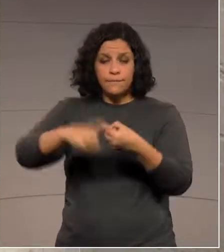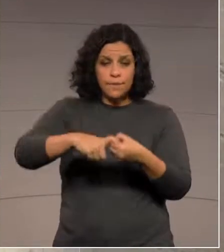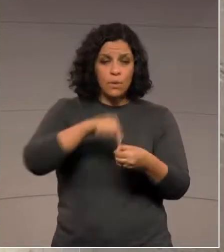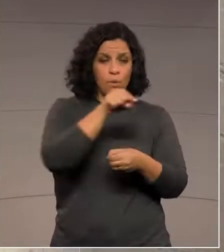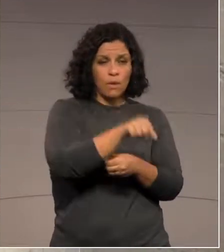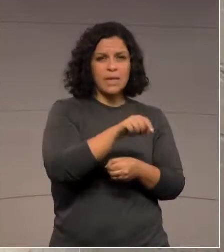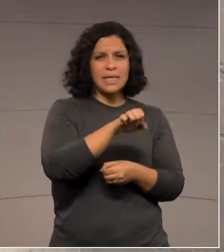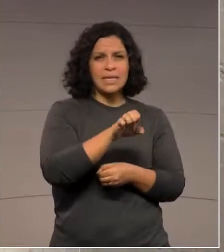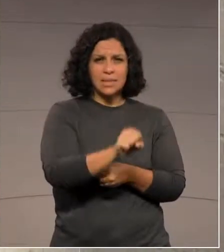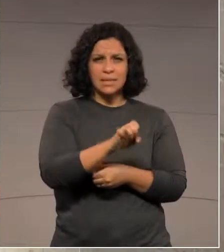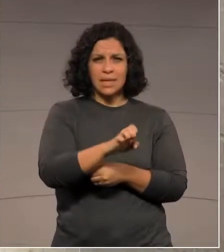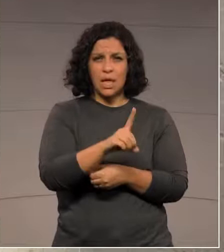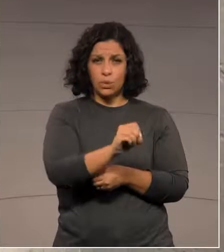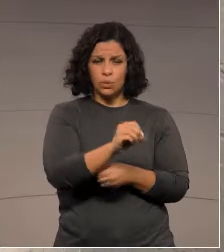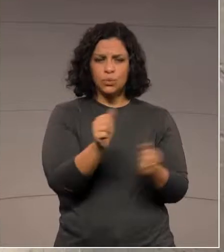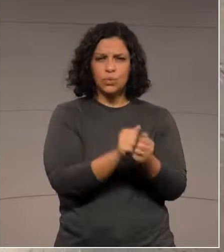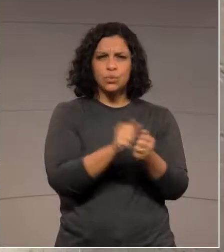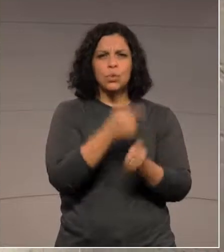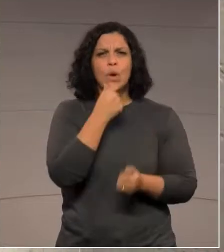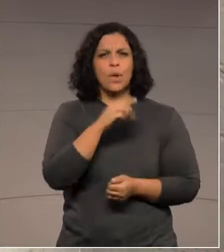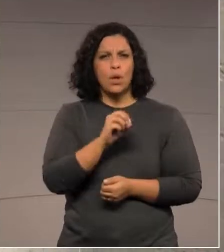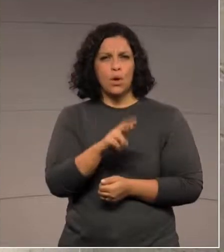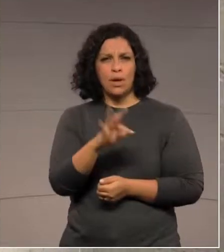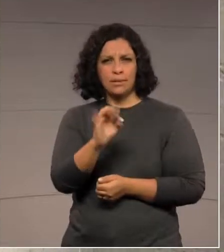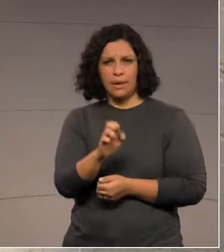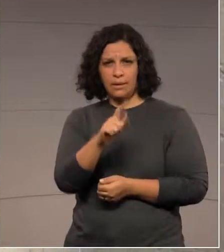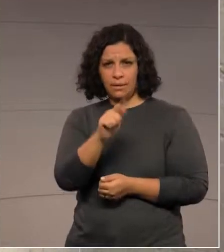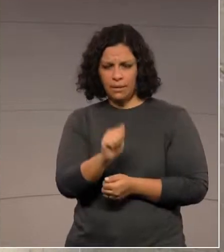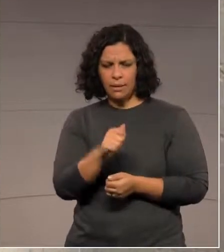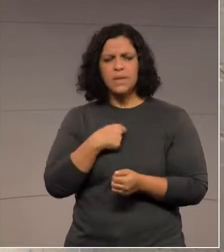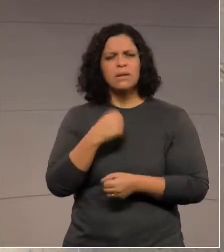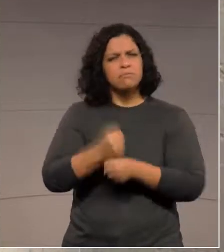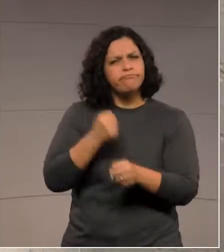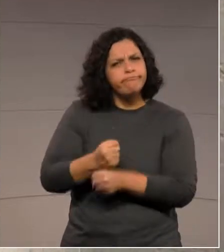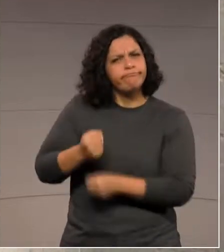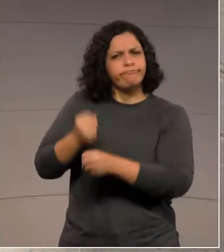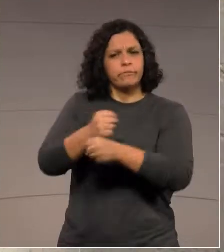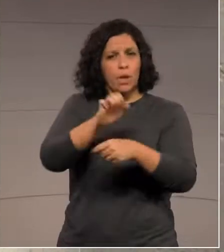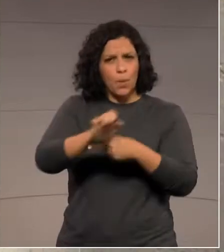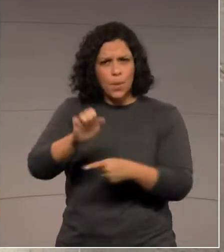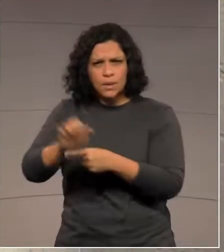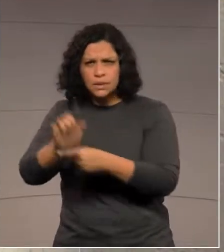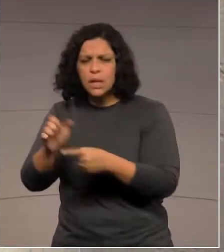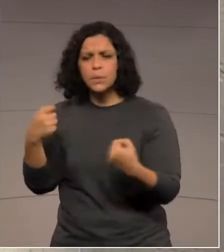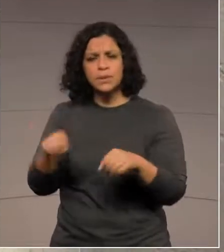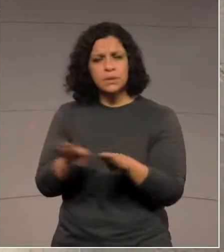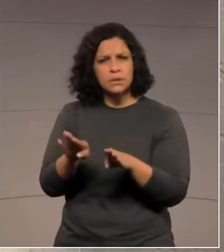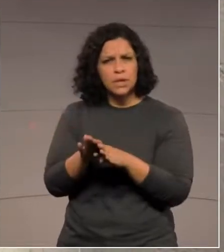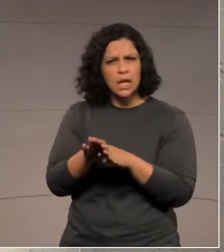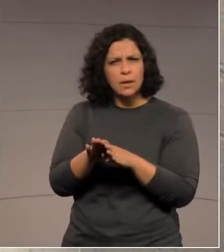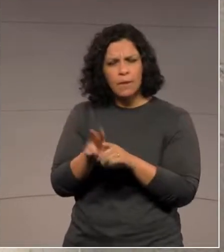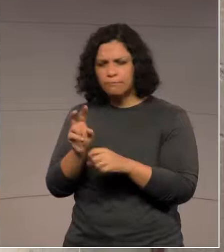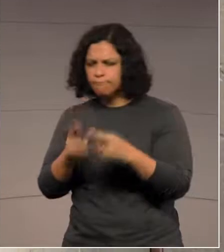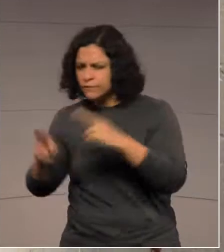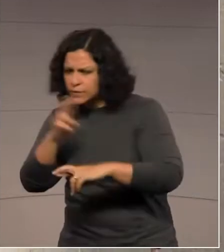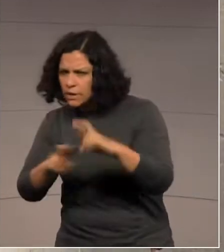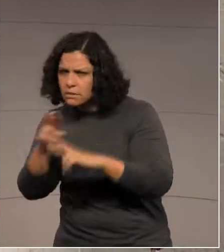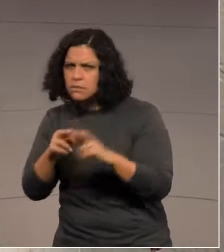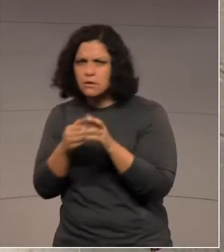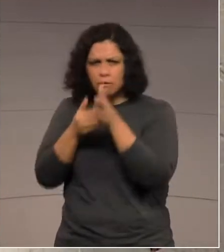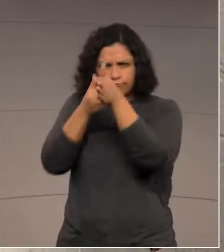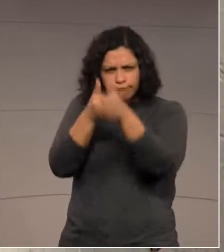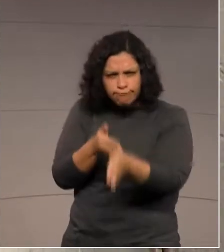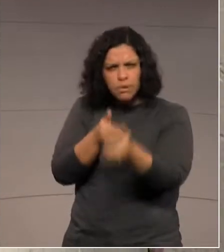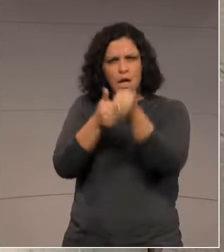ao secretário Ortega. Bom, as obras do Estado precisam ser medidas acompanhadas, fiscalizadas, e quem